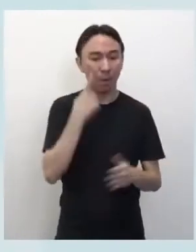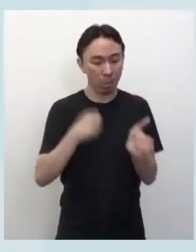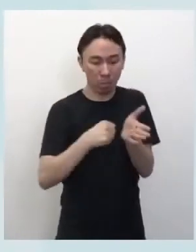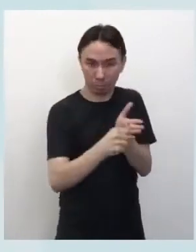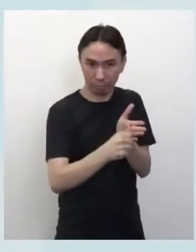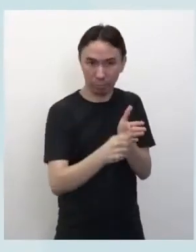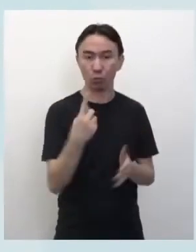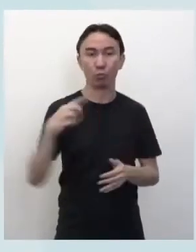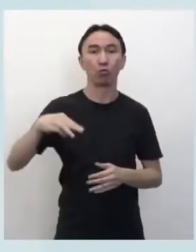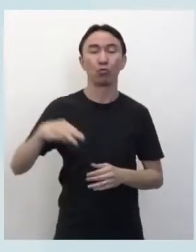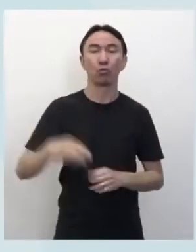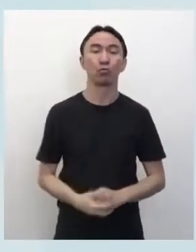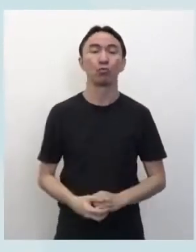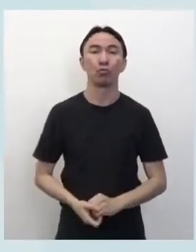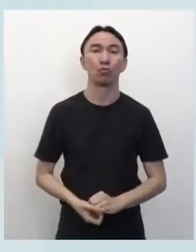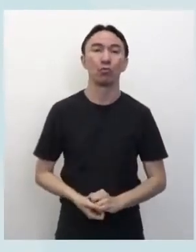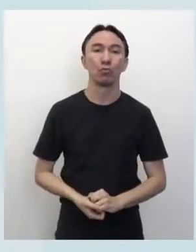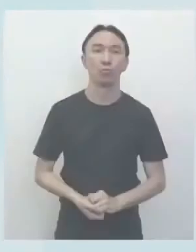responderem.